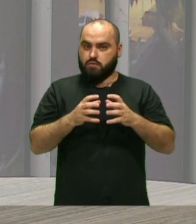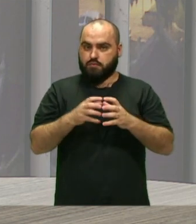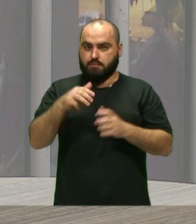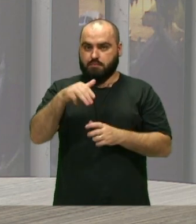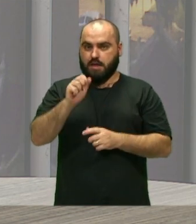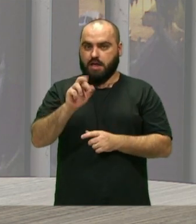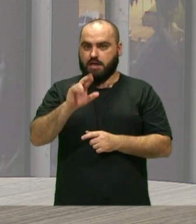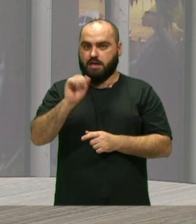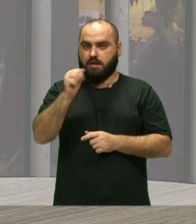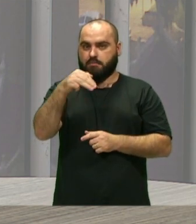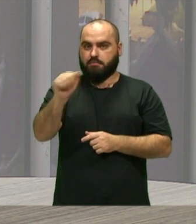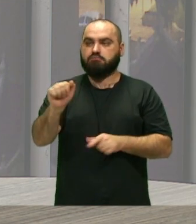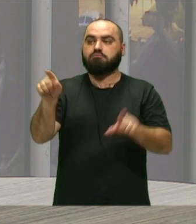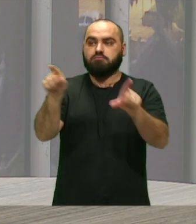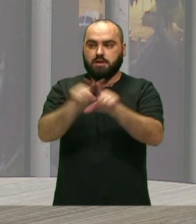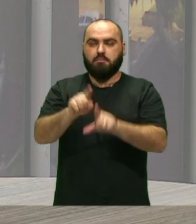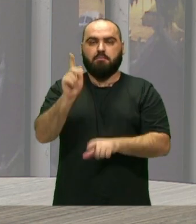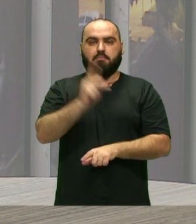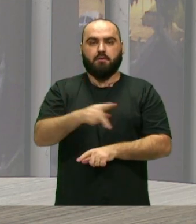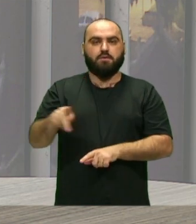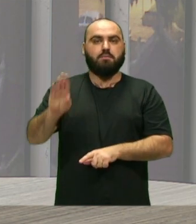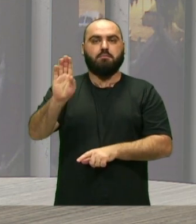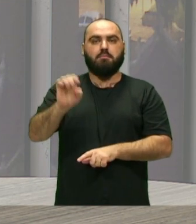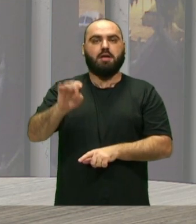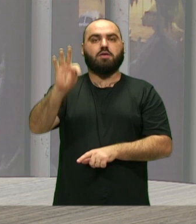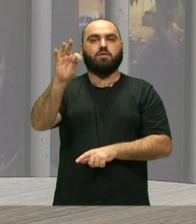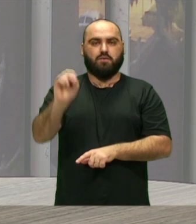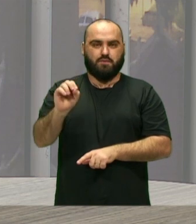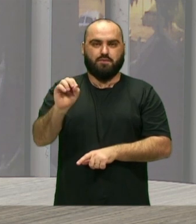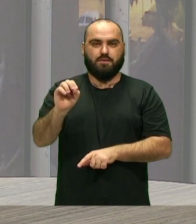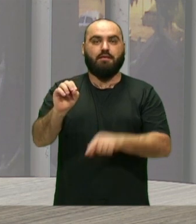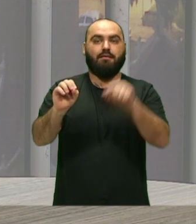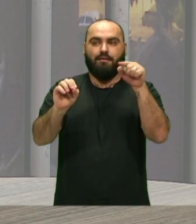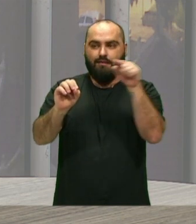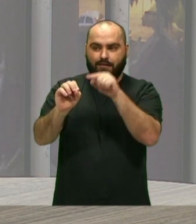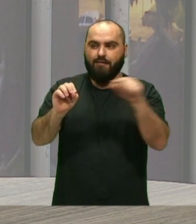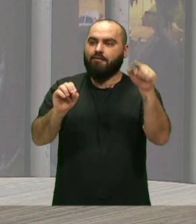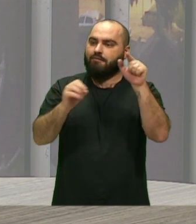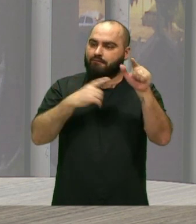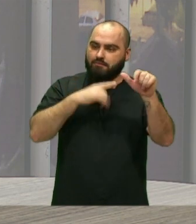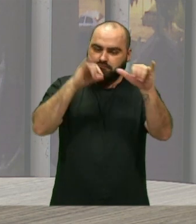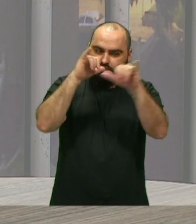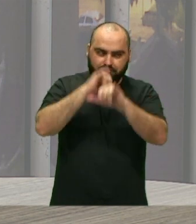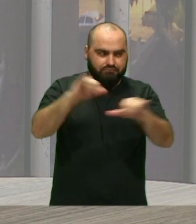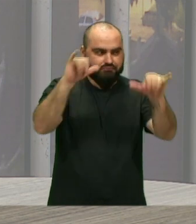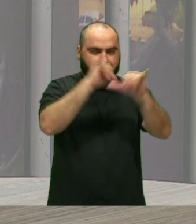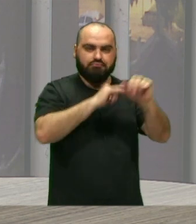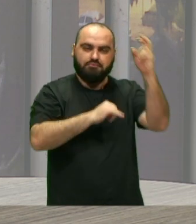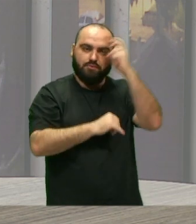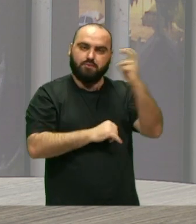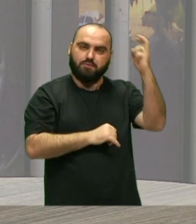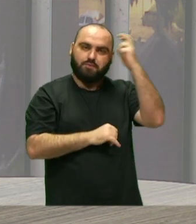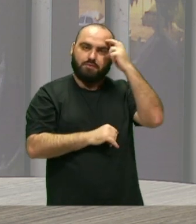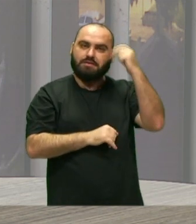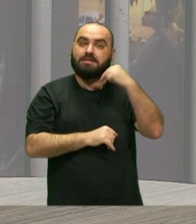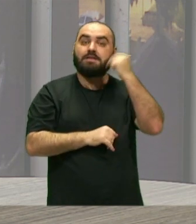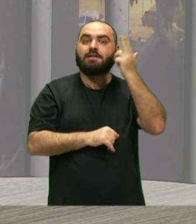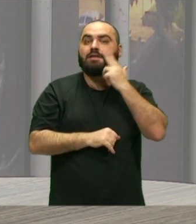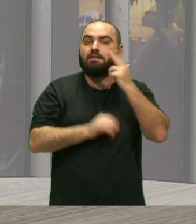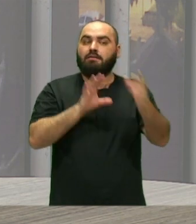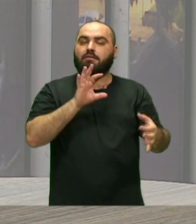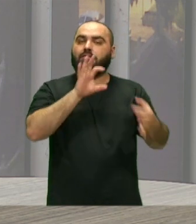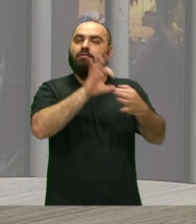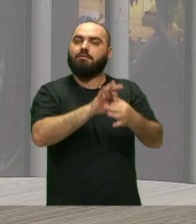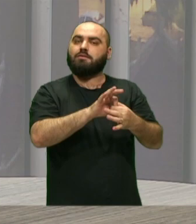E com o professor Bento Então eles vão fazer Essa mesa sobre cultura negra Na construção das sociedades As conexões